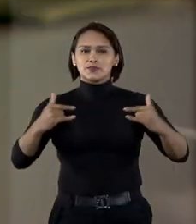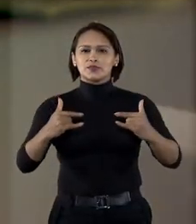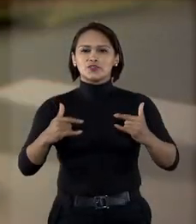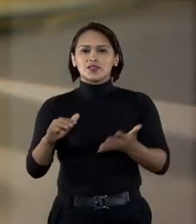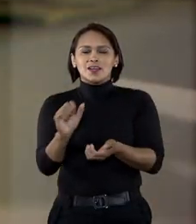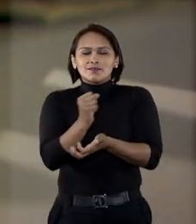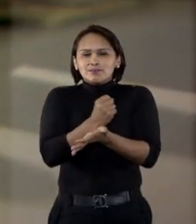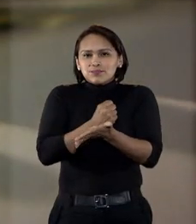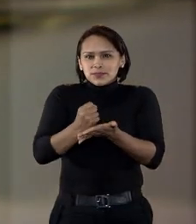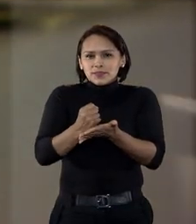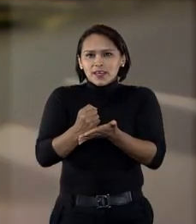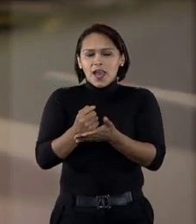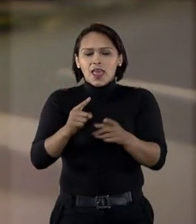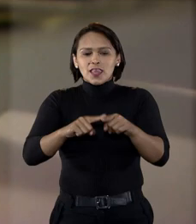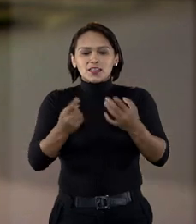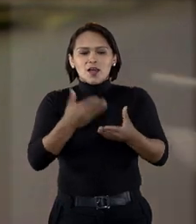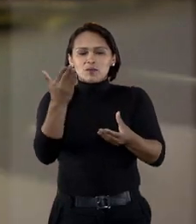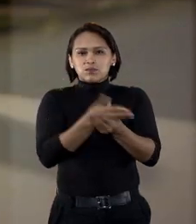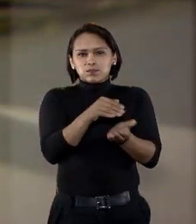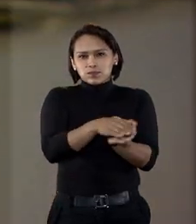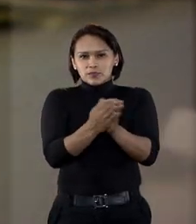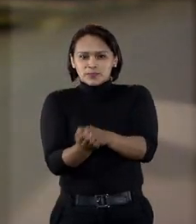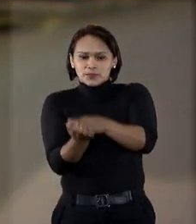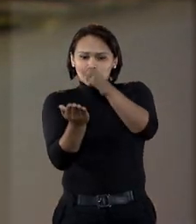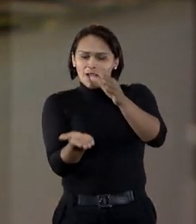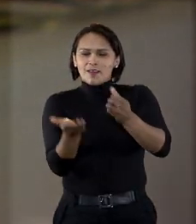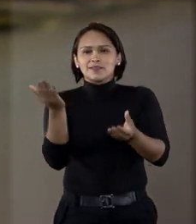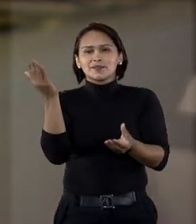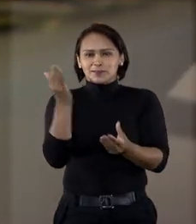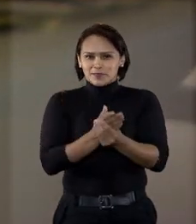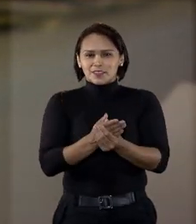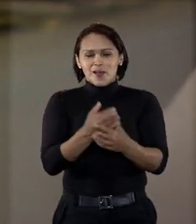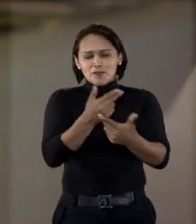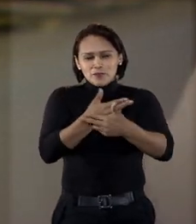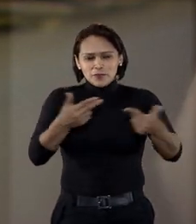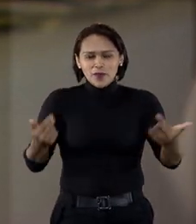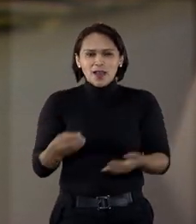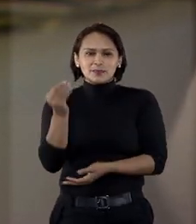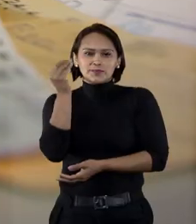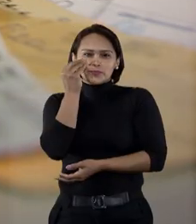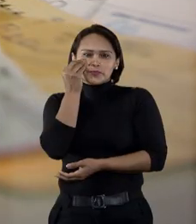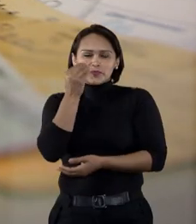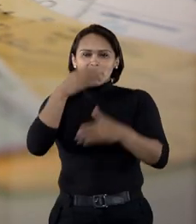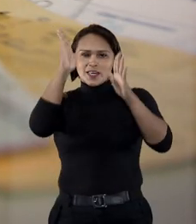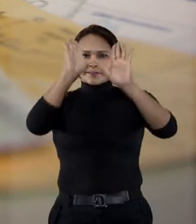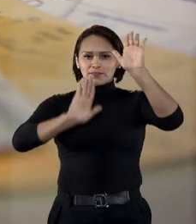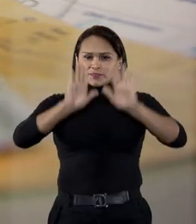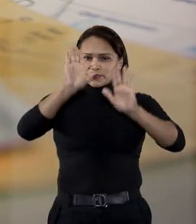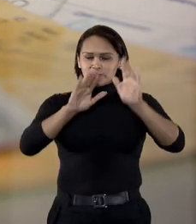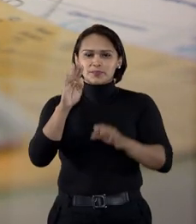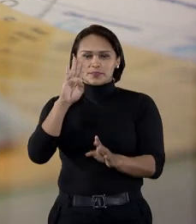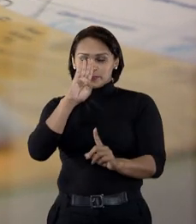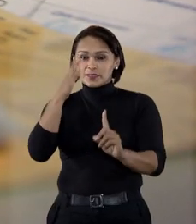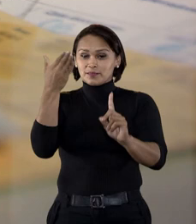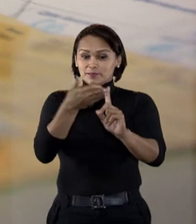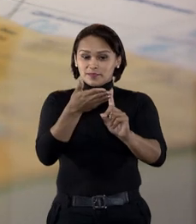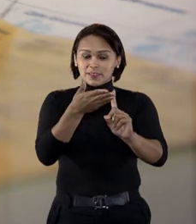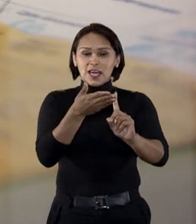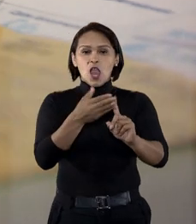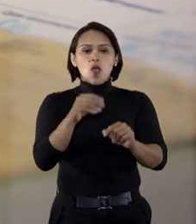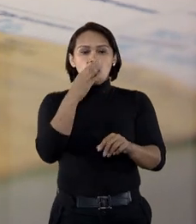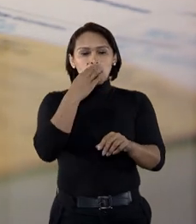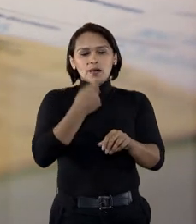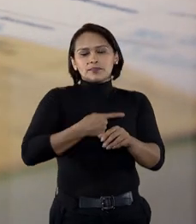meio de cheques sem fundos. De acordo com os autos do processo, depois de várias tentativas de citação do réu, foi expedido um